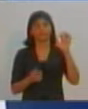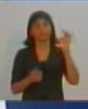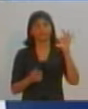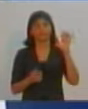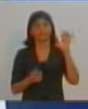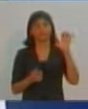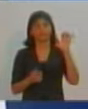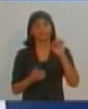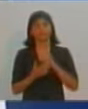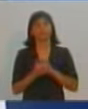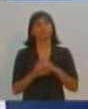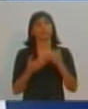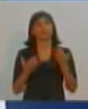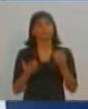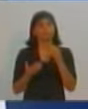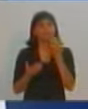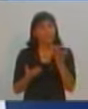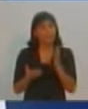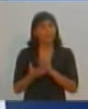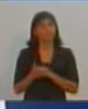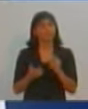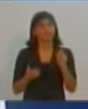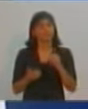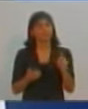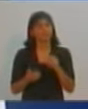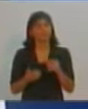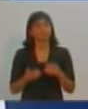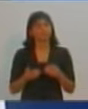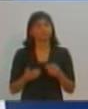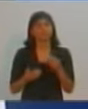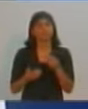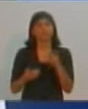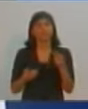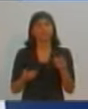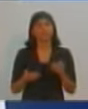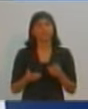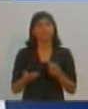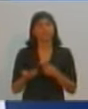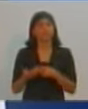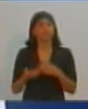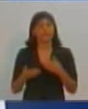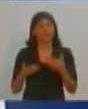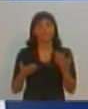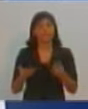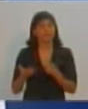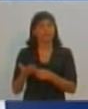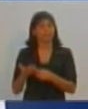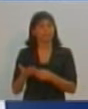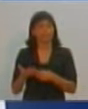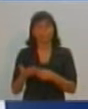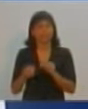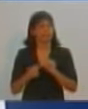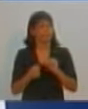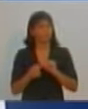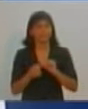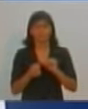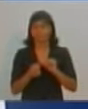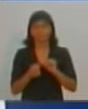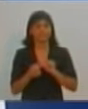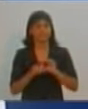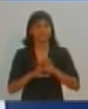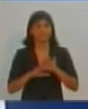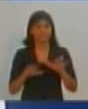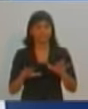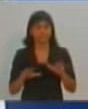Bem, professor, nós sabemos que alguns candidatos acabam prometendo demais, sem saber realmente as condições